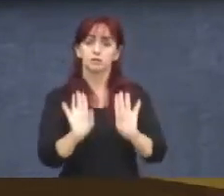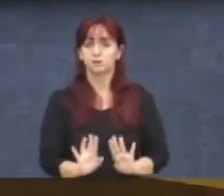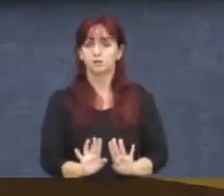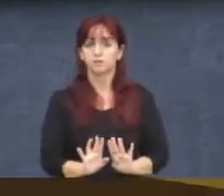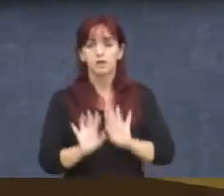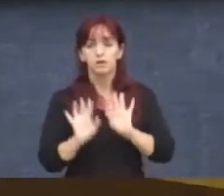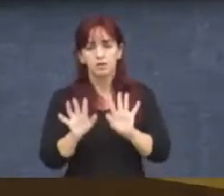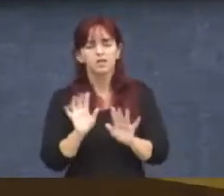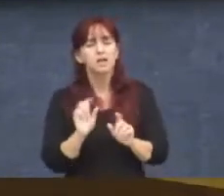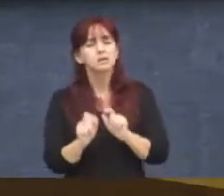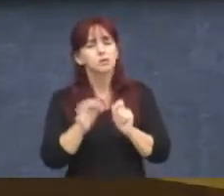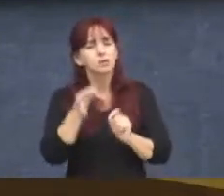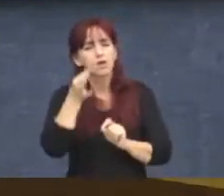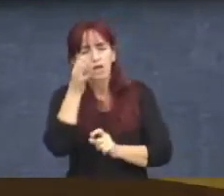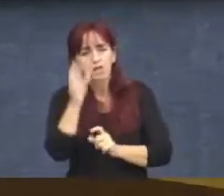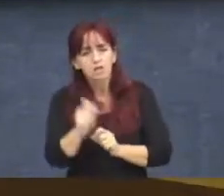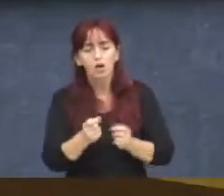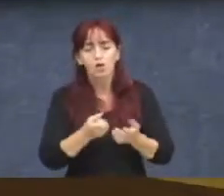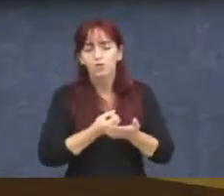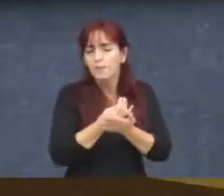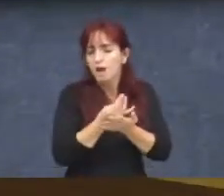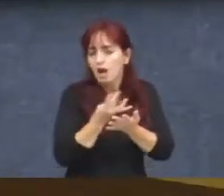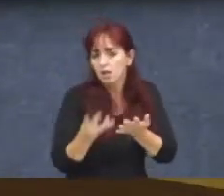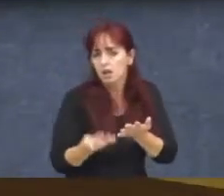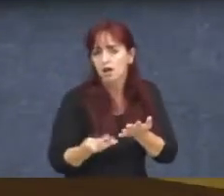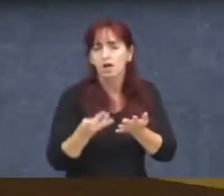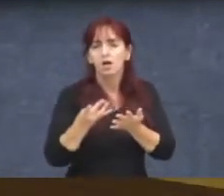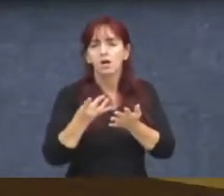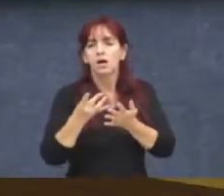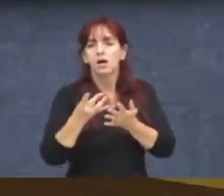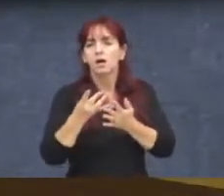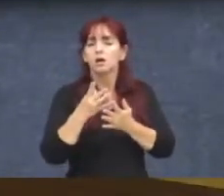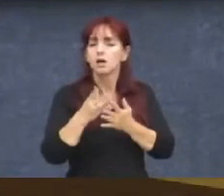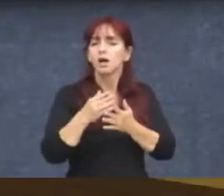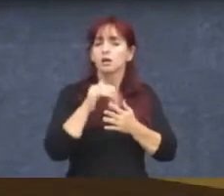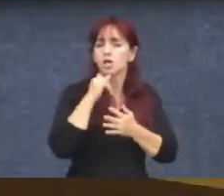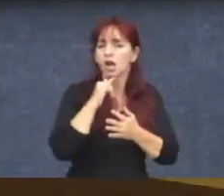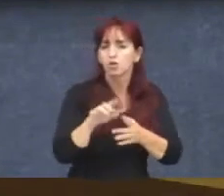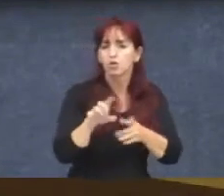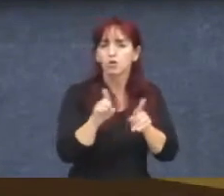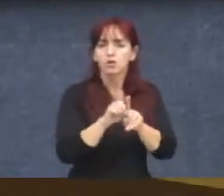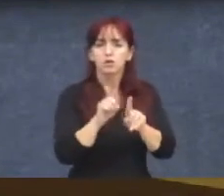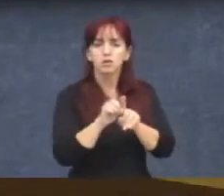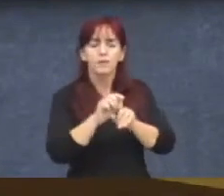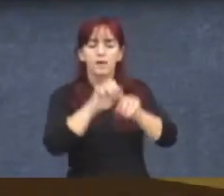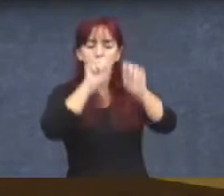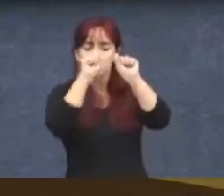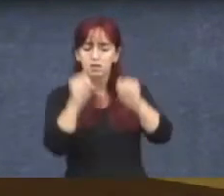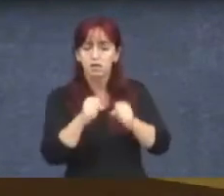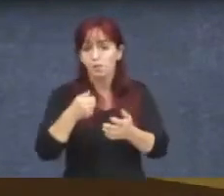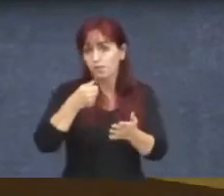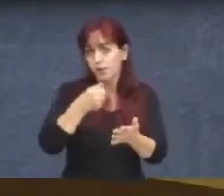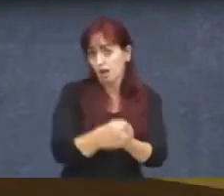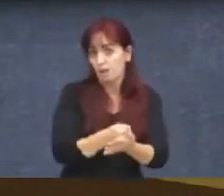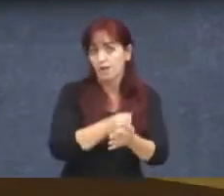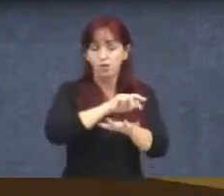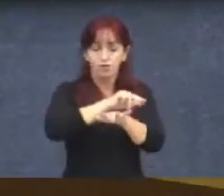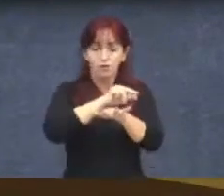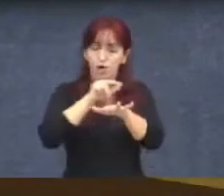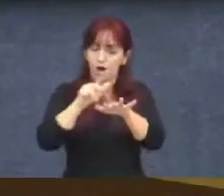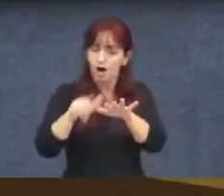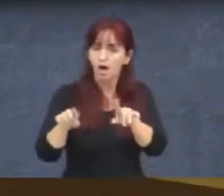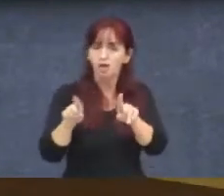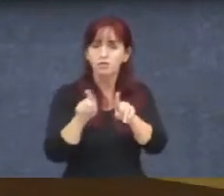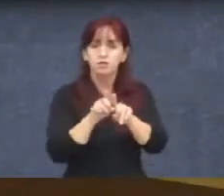perspectiva da bilhetagem eletrônica, o sistema de pagamento, por uma perspectiva realmente de pluralidade, de